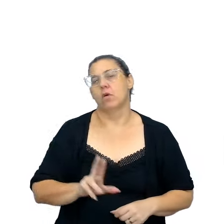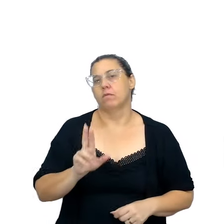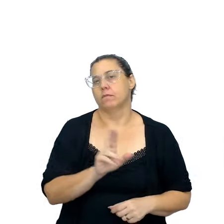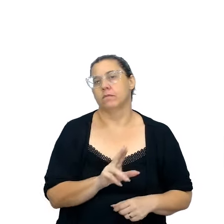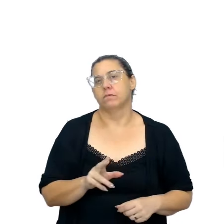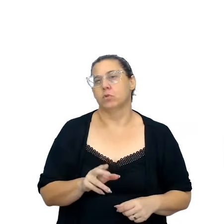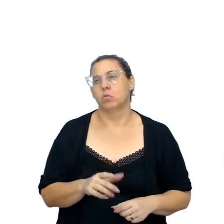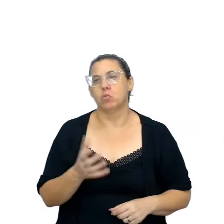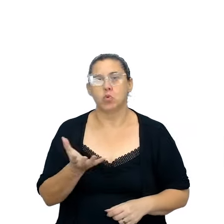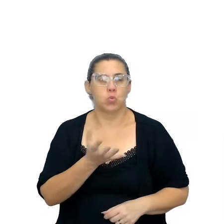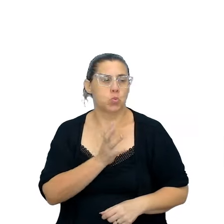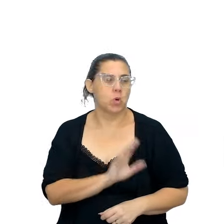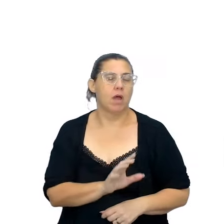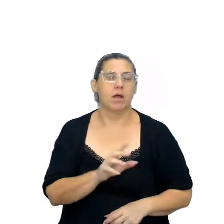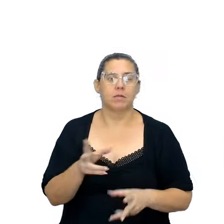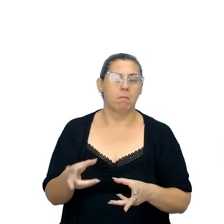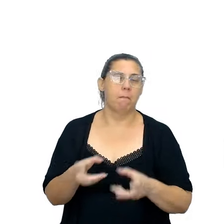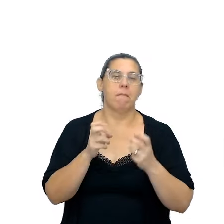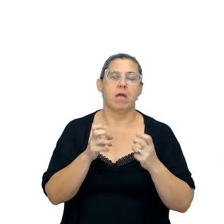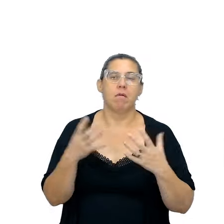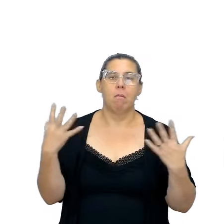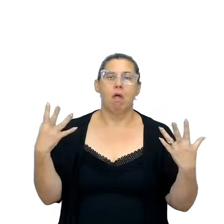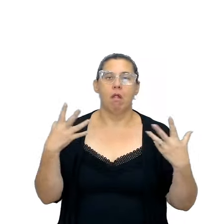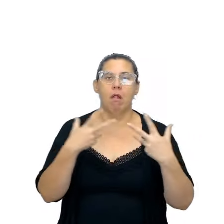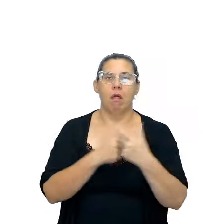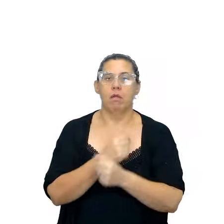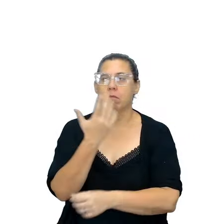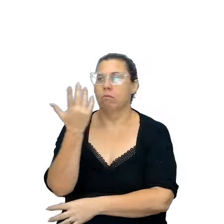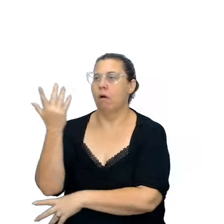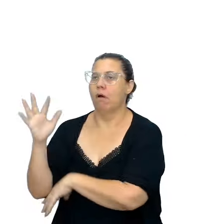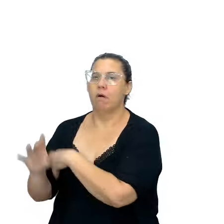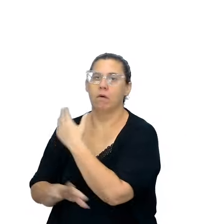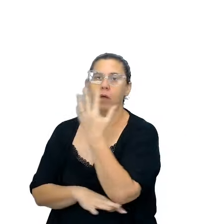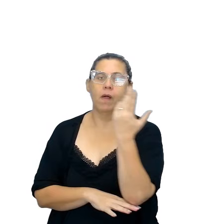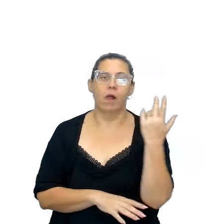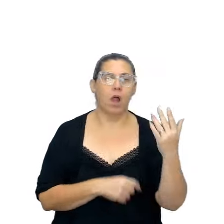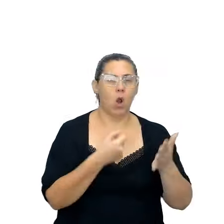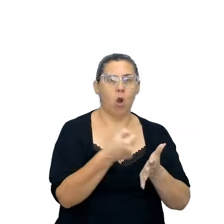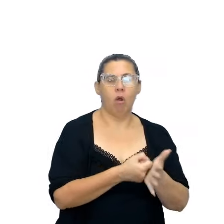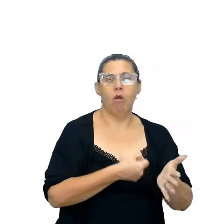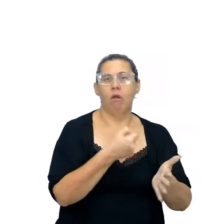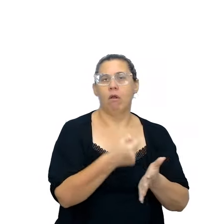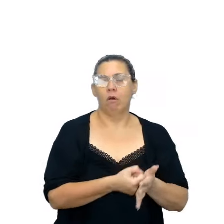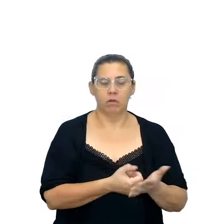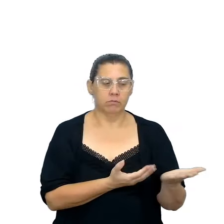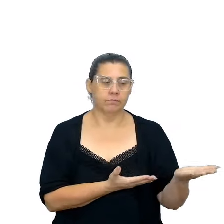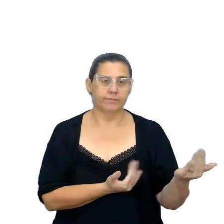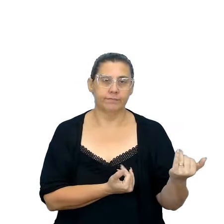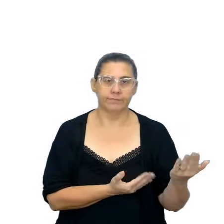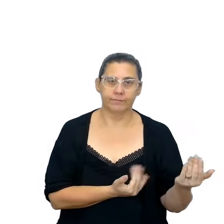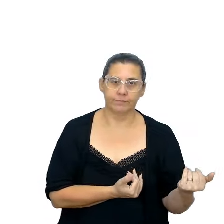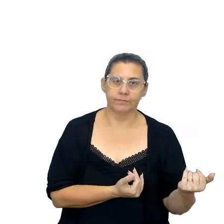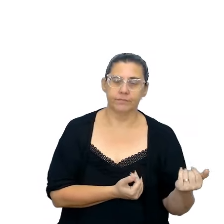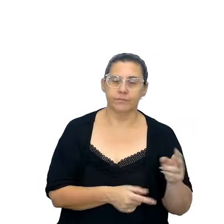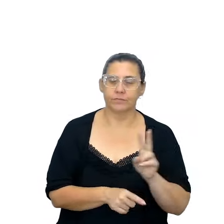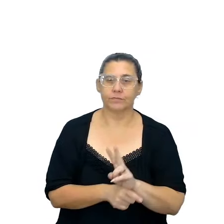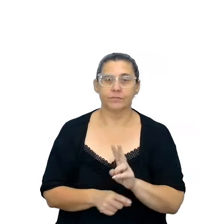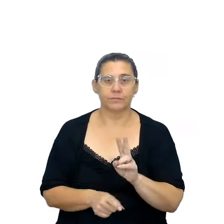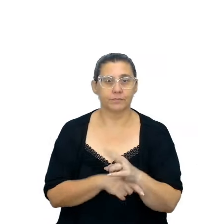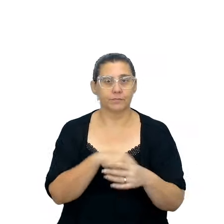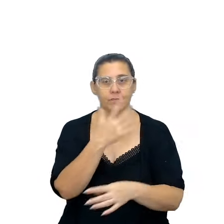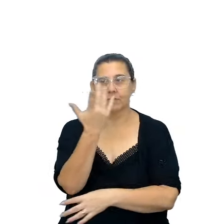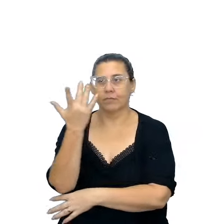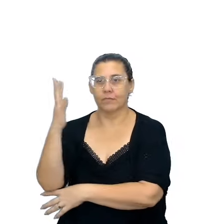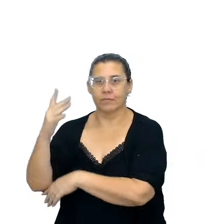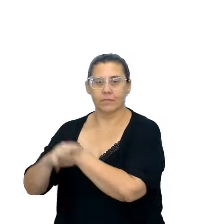beleza da natureza, então, a luta desses jovens para que se recuperasse a natureza, né, contra a bruxa, então, assim,